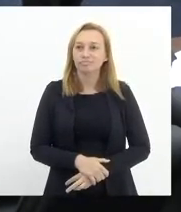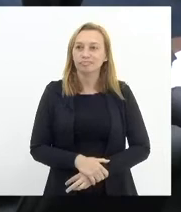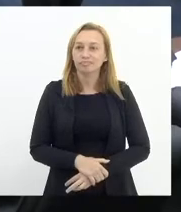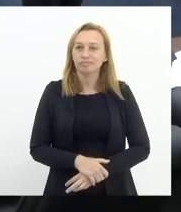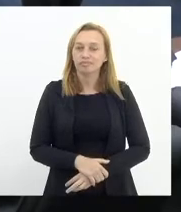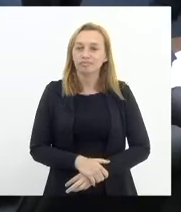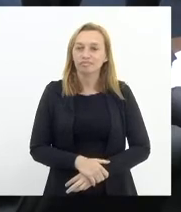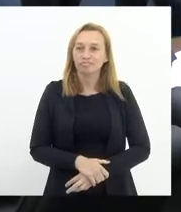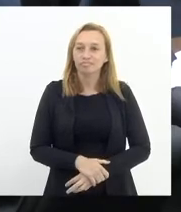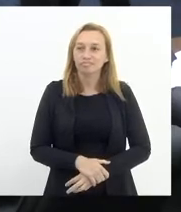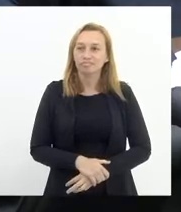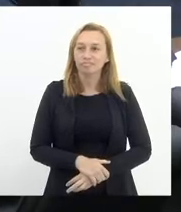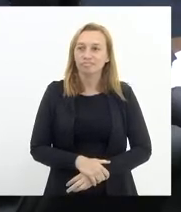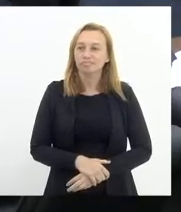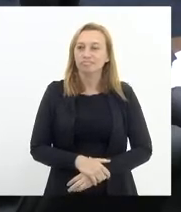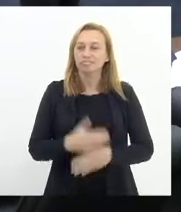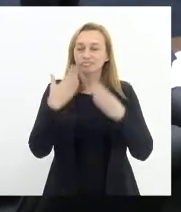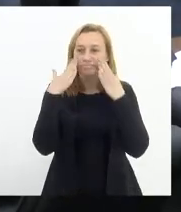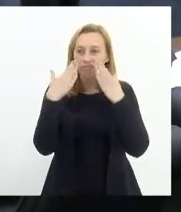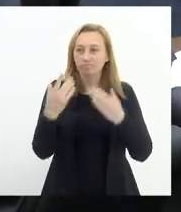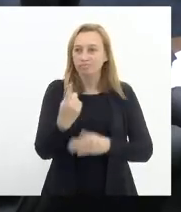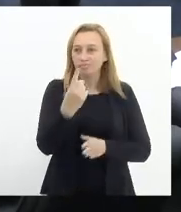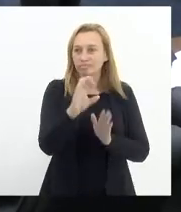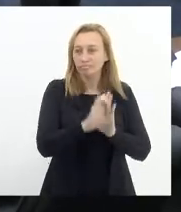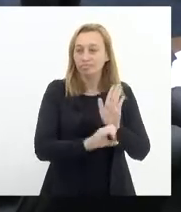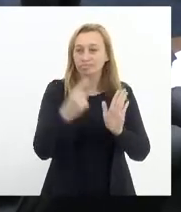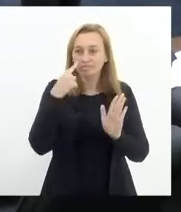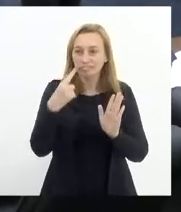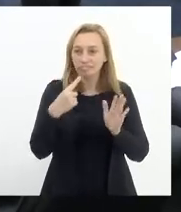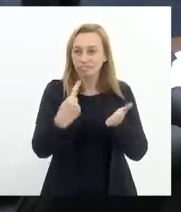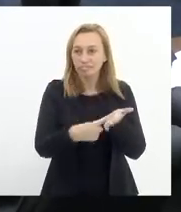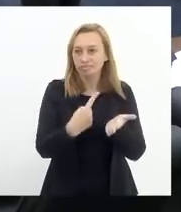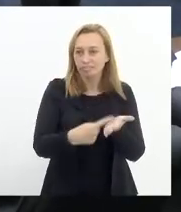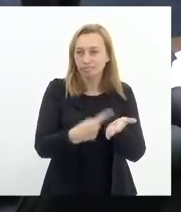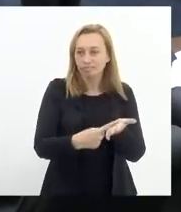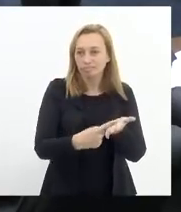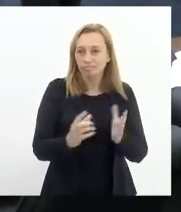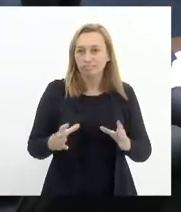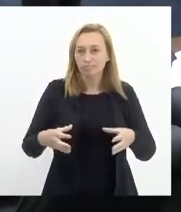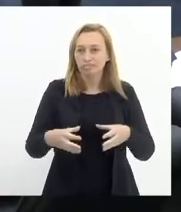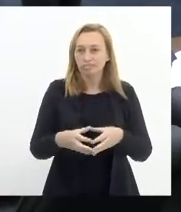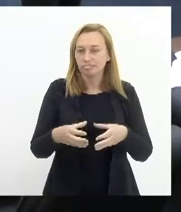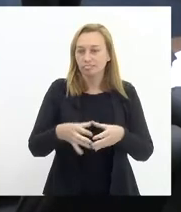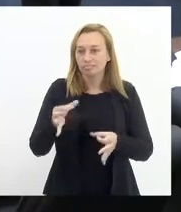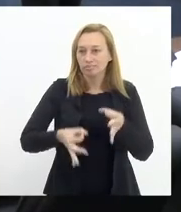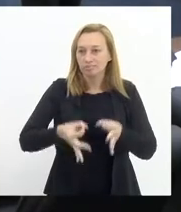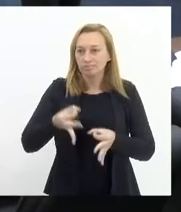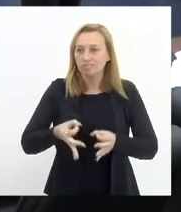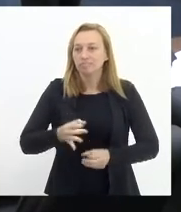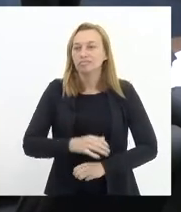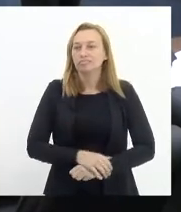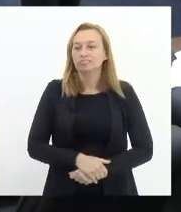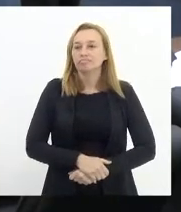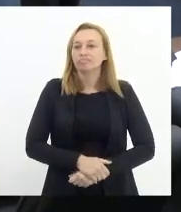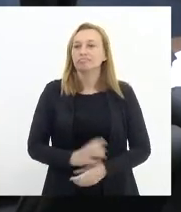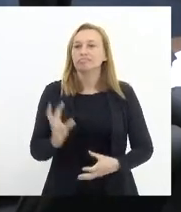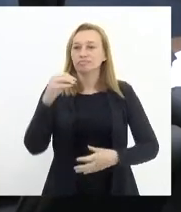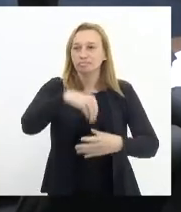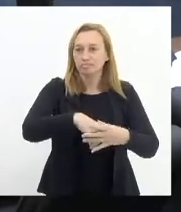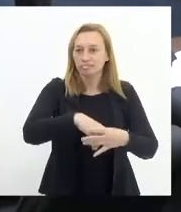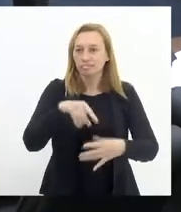A excelência apresentou uma emenda. Vê se tem acordo com o presidente da Comissão de Constituição e Justiça, para incluir...